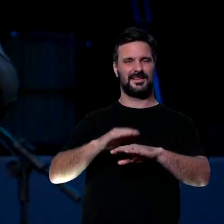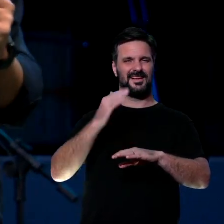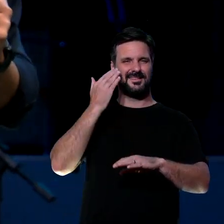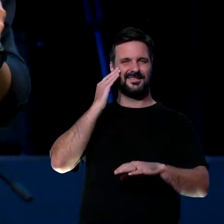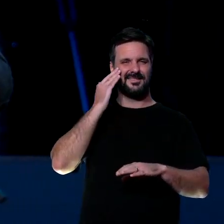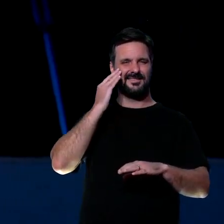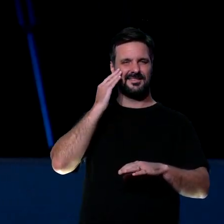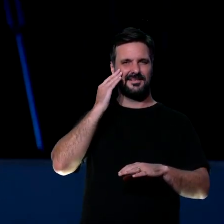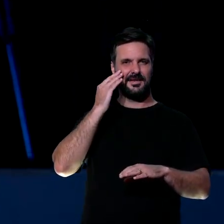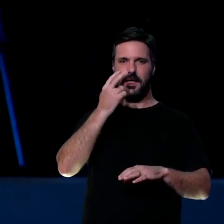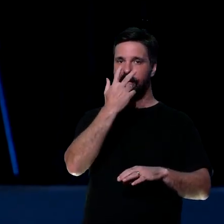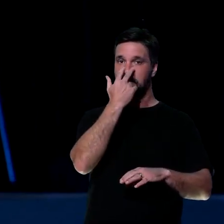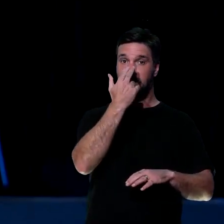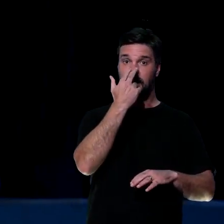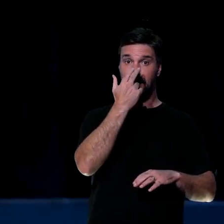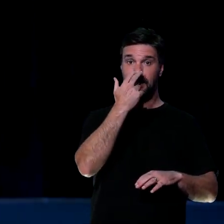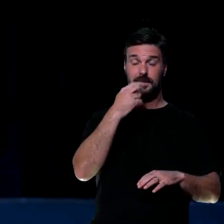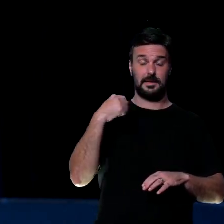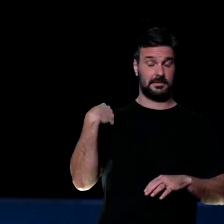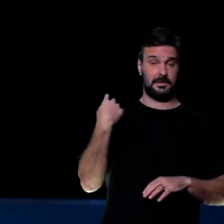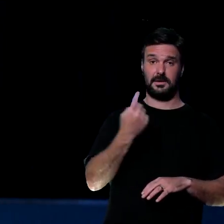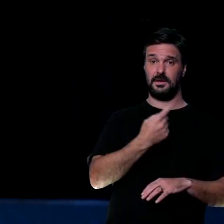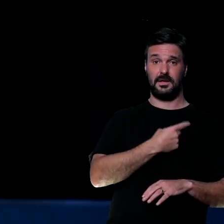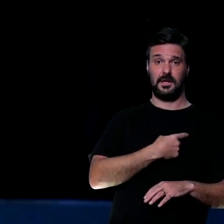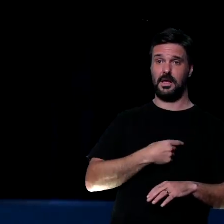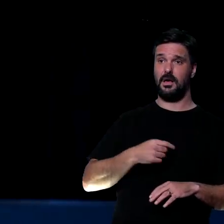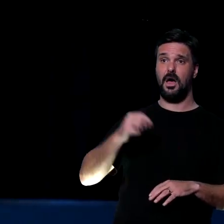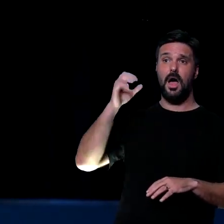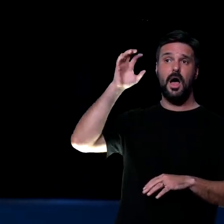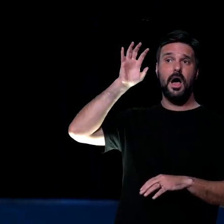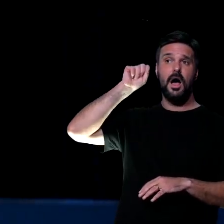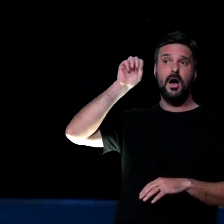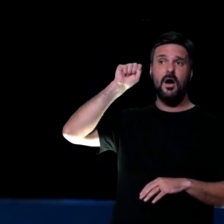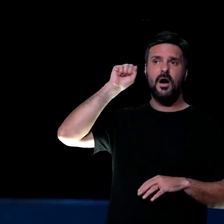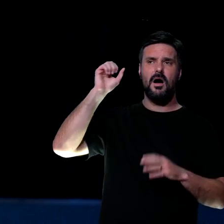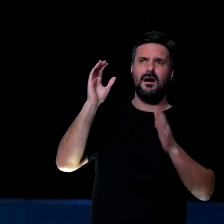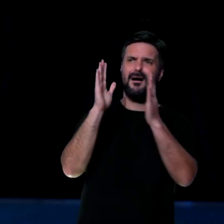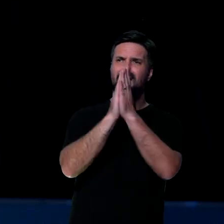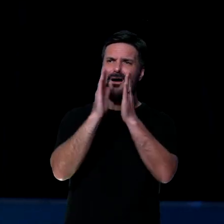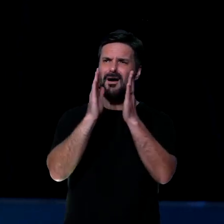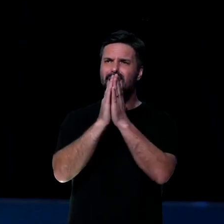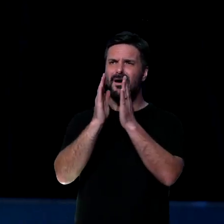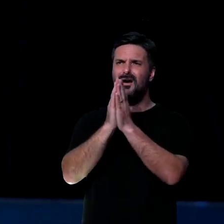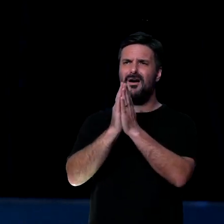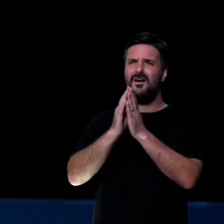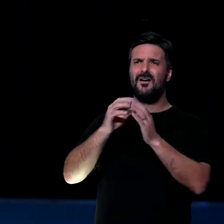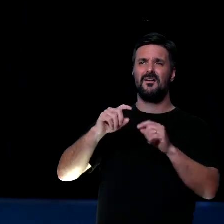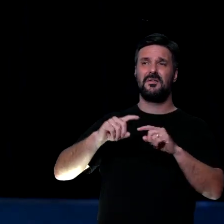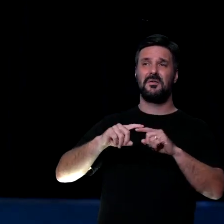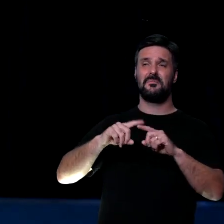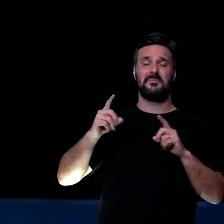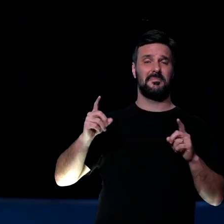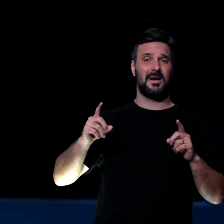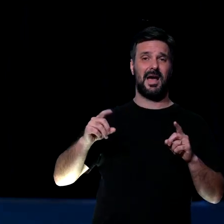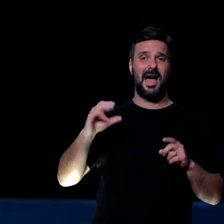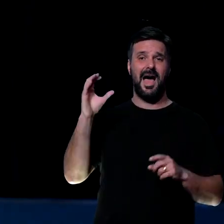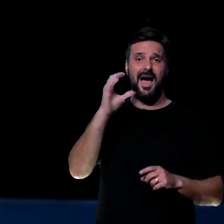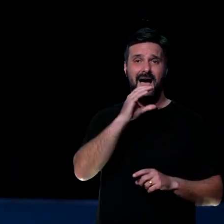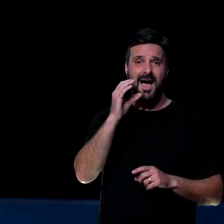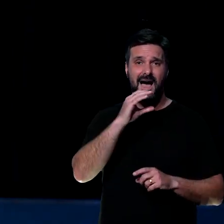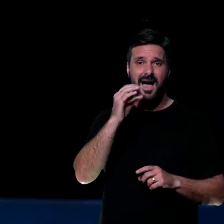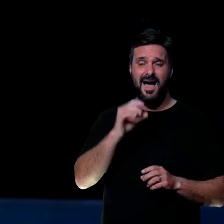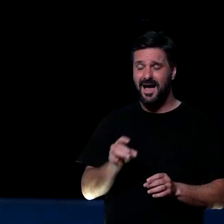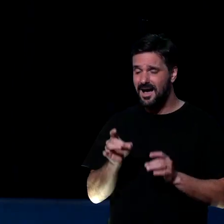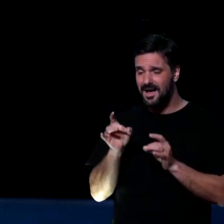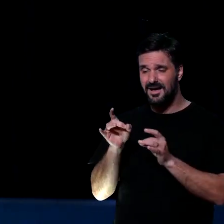é isso que a gente faz, quando Deus fala com a gente, a gente ignora, ou a gente ora agora, e depois larga o que ele falou, não insiste,